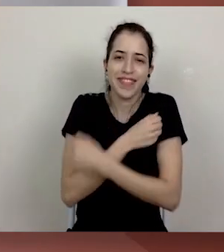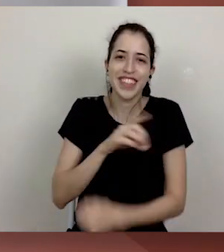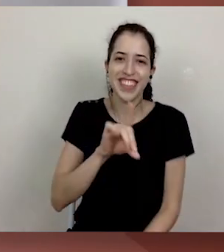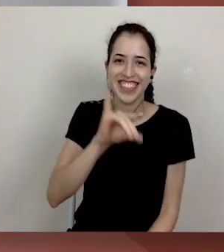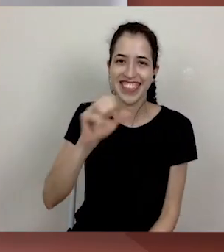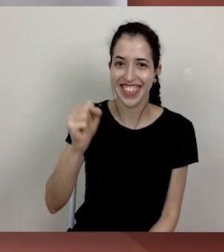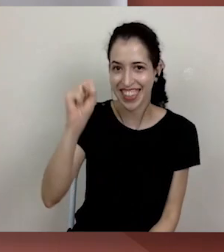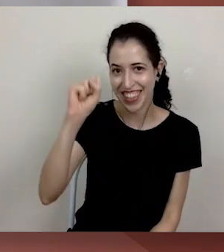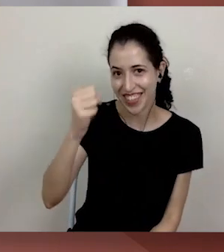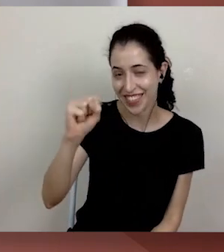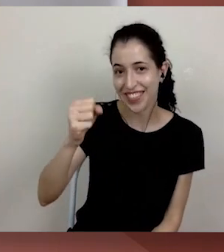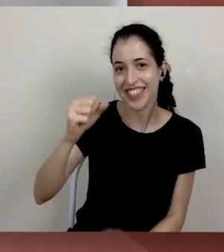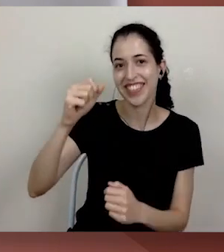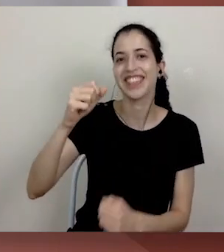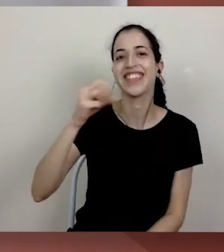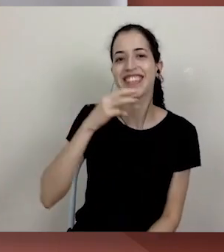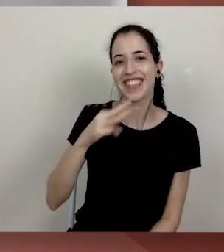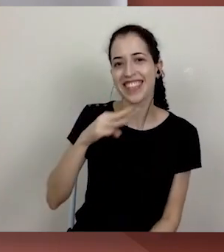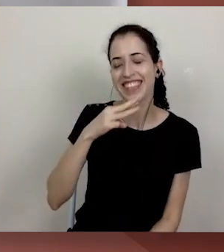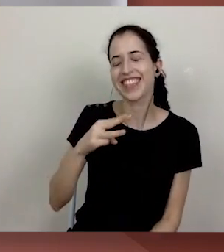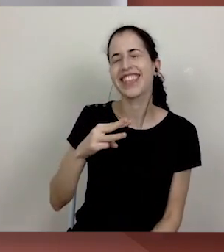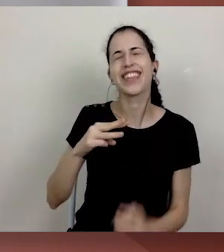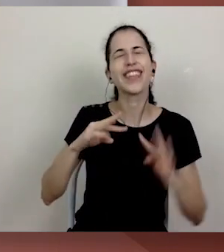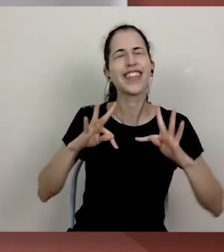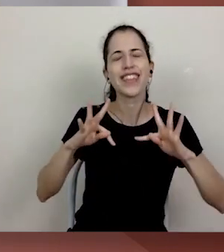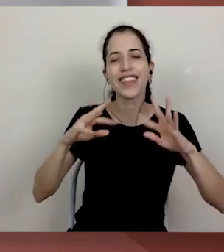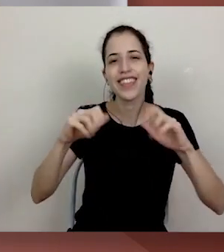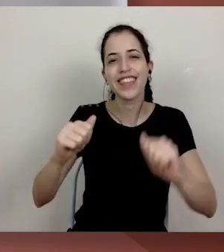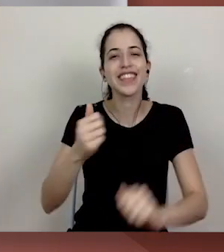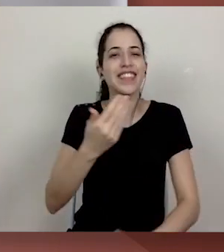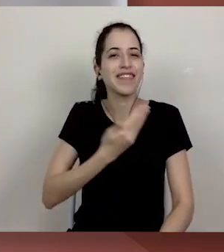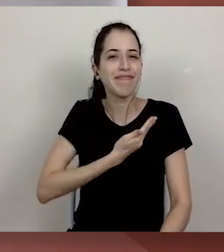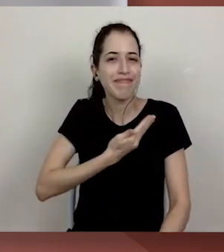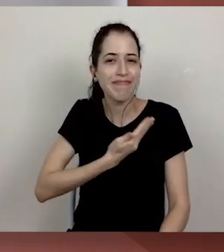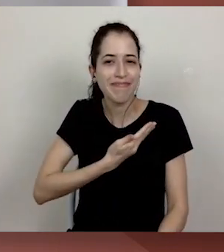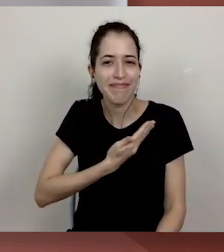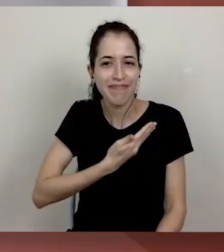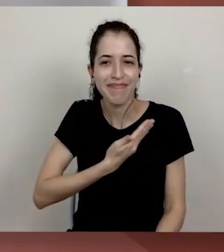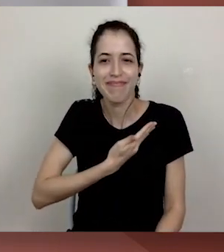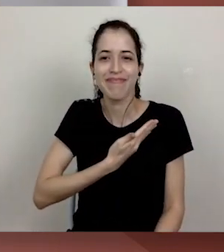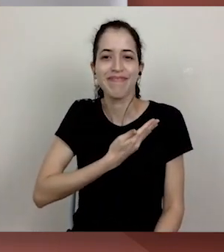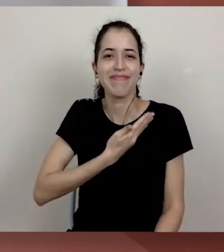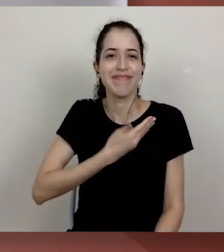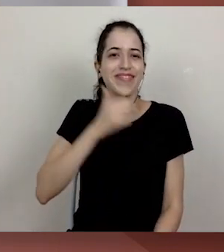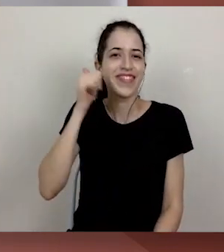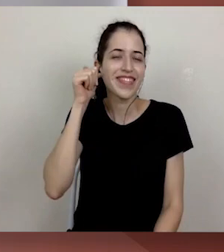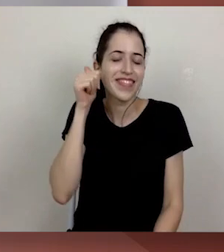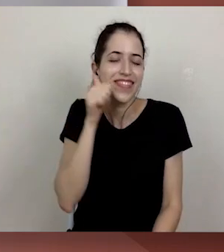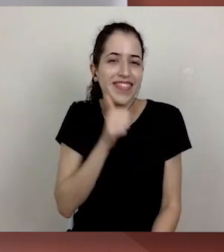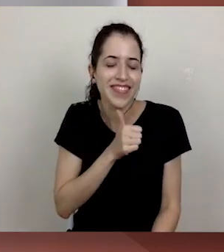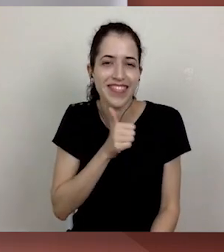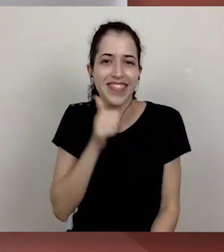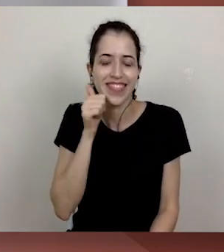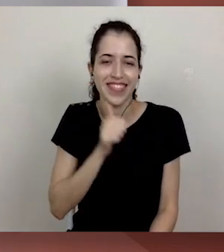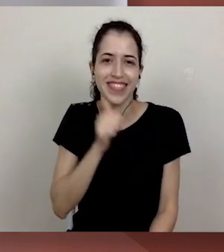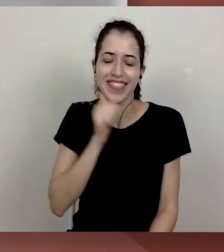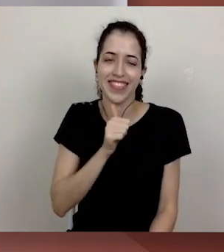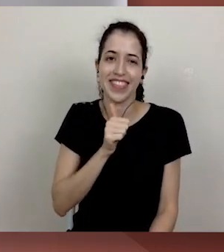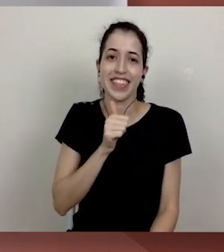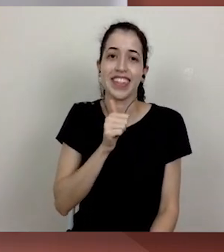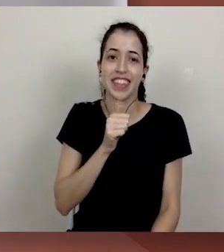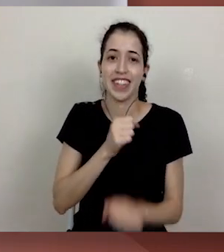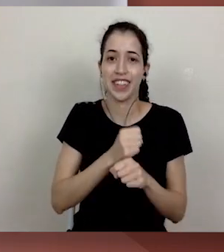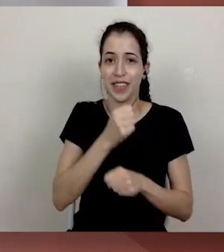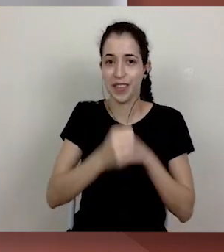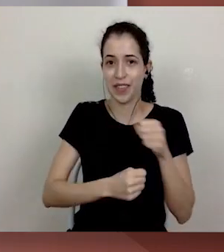nesse 8 de março, todas as nossas companheiras, todas as nossas amigas, mulheres, que